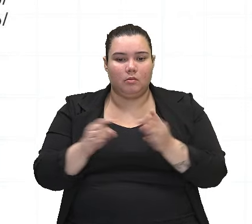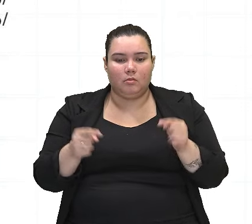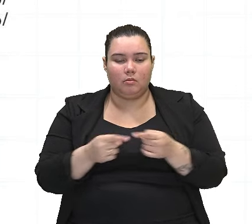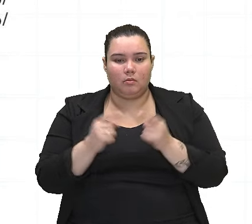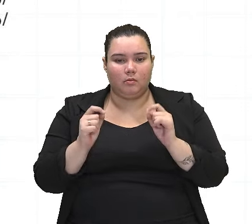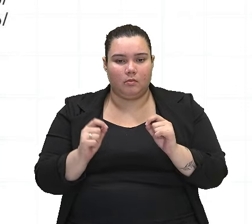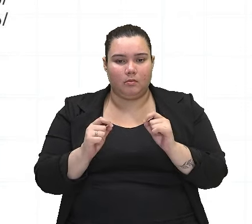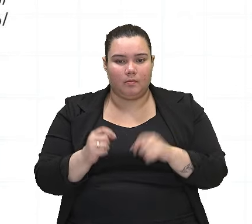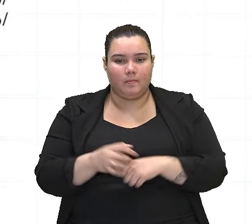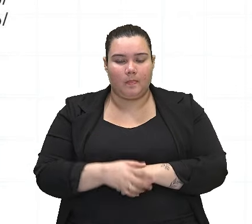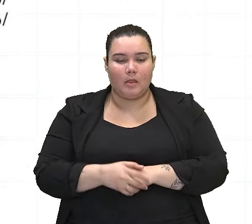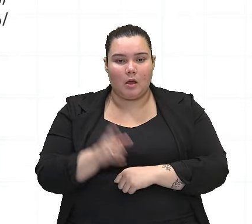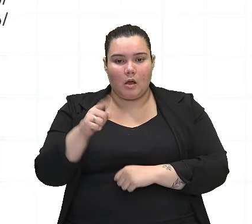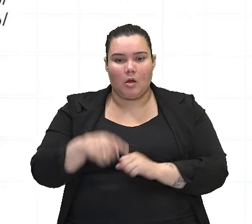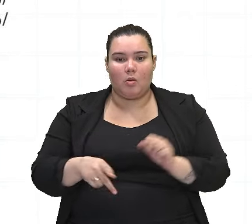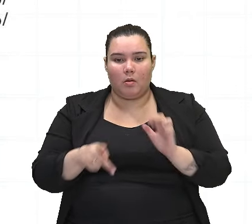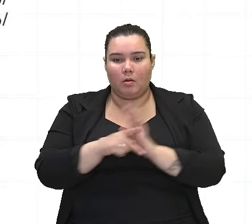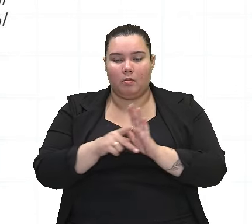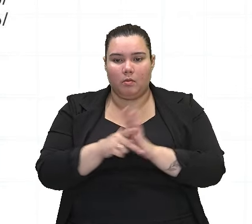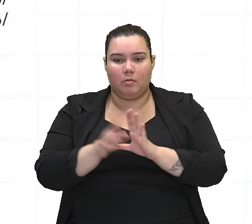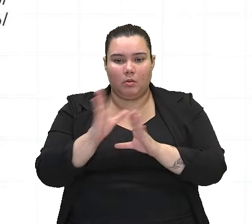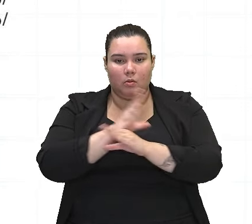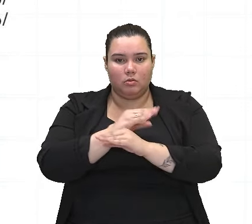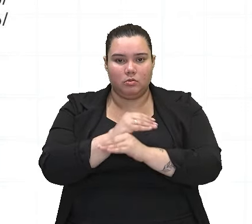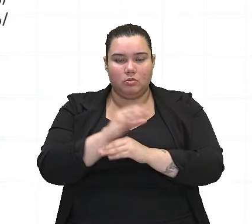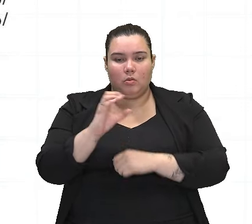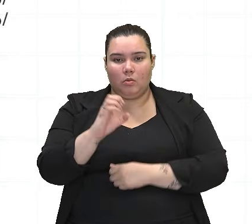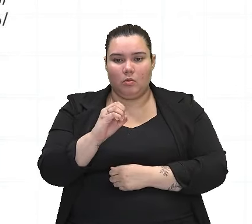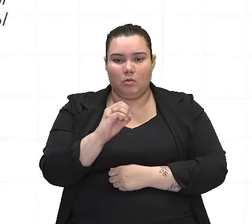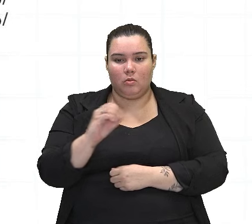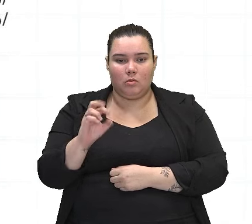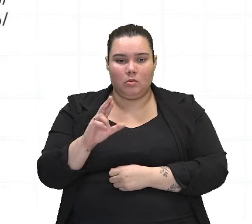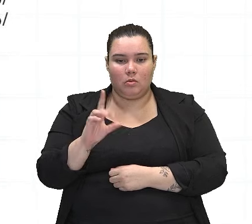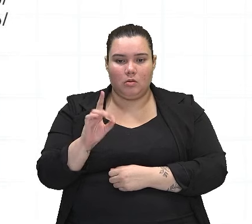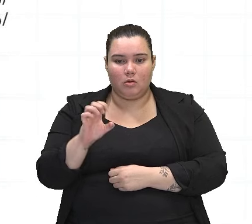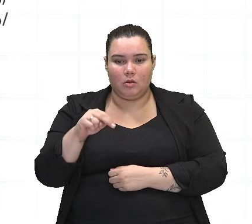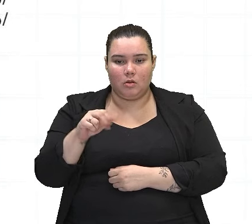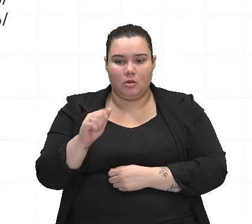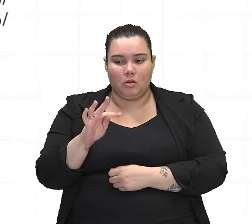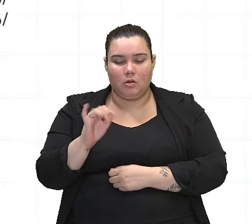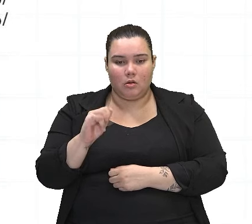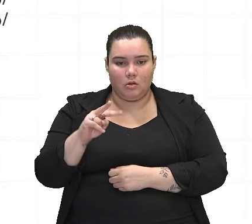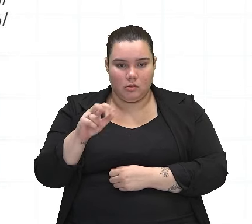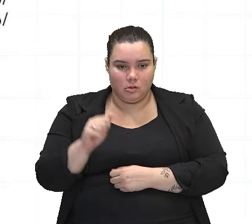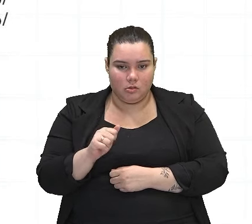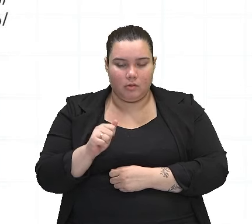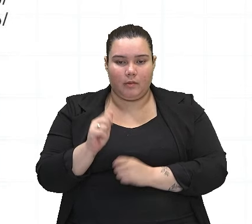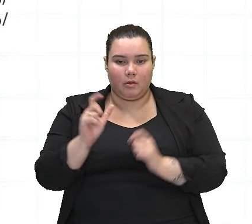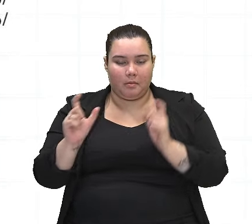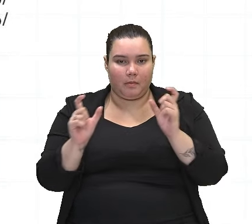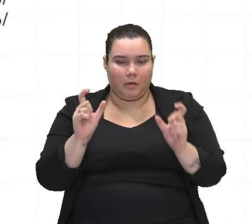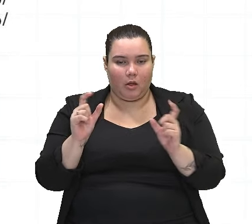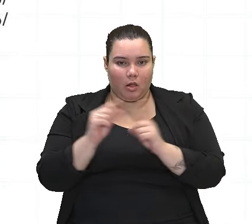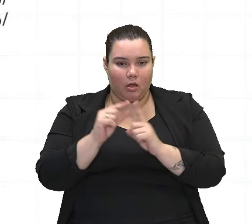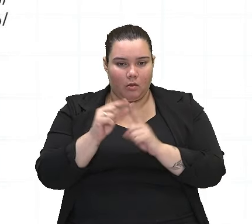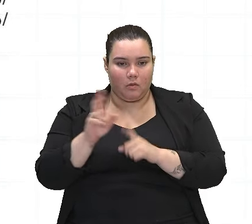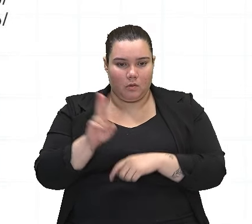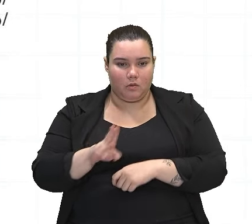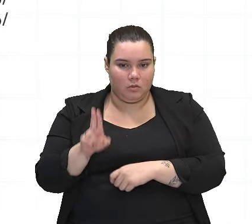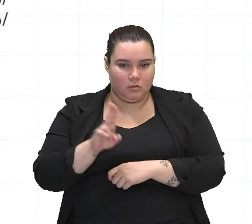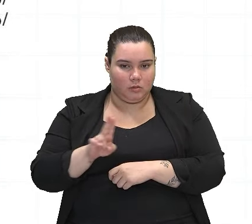é a presença da conjunção coordenativa entre palavras, termos ou orações